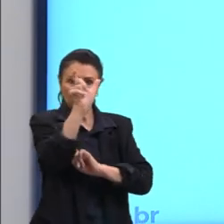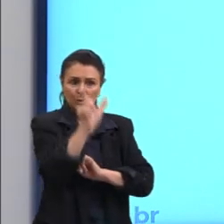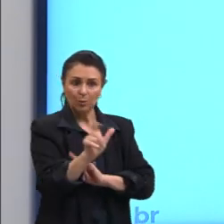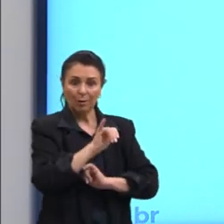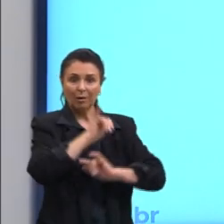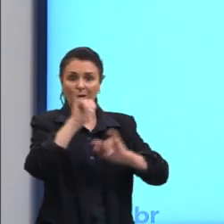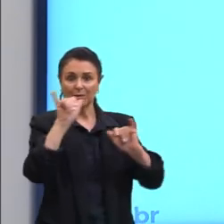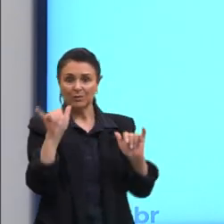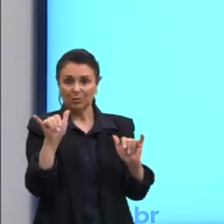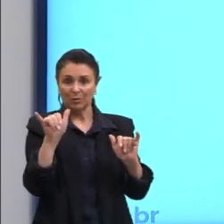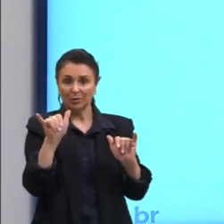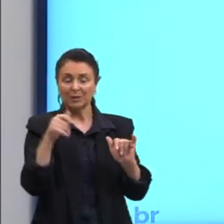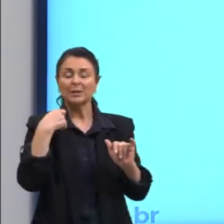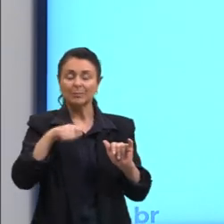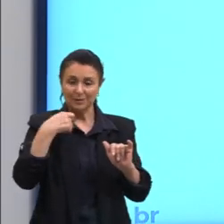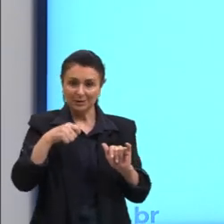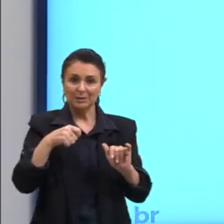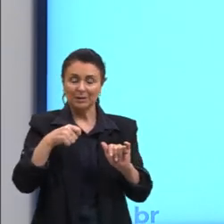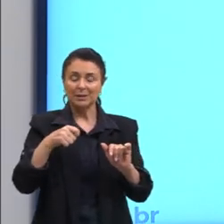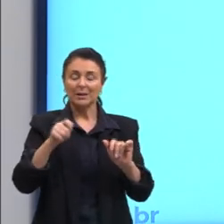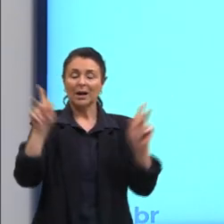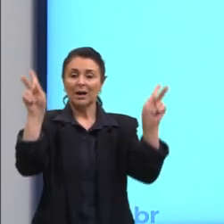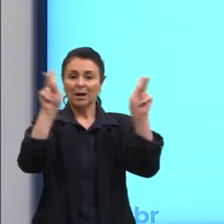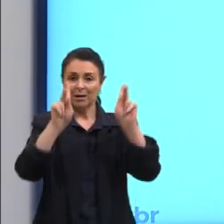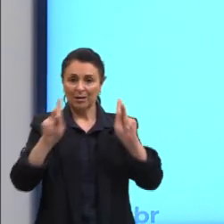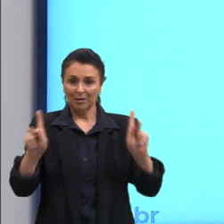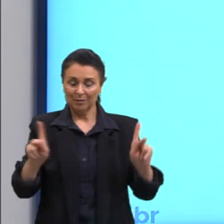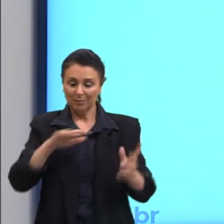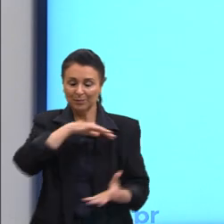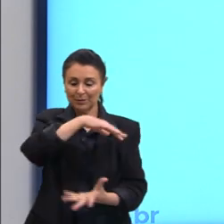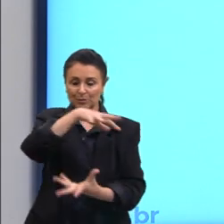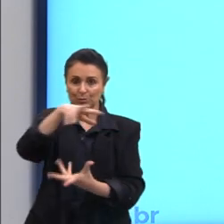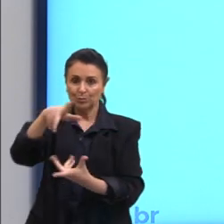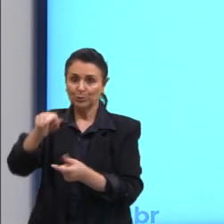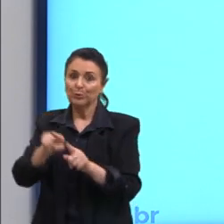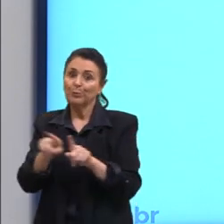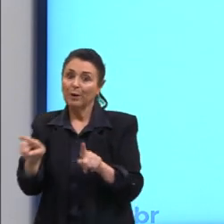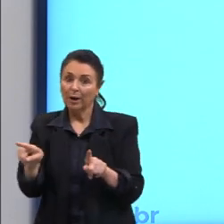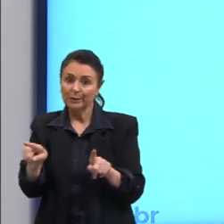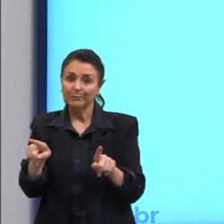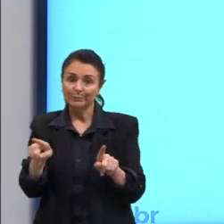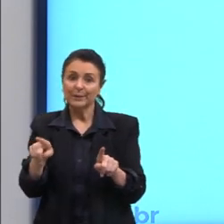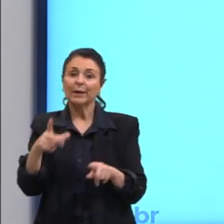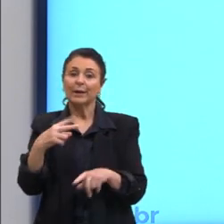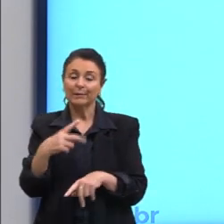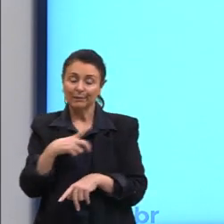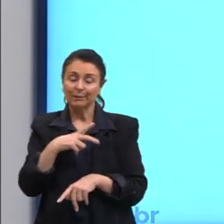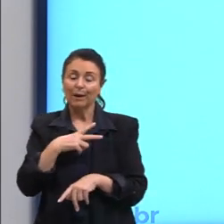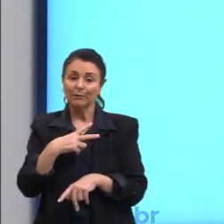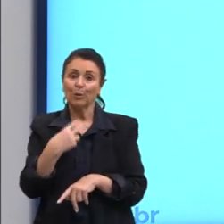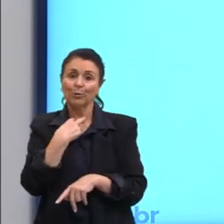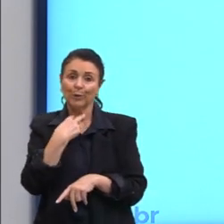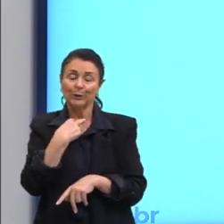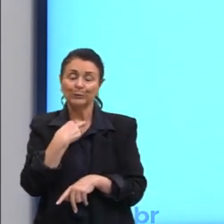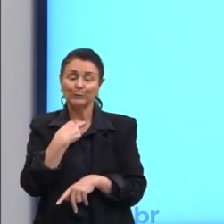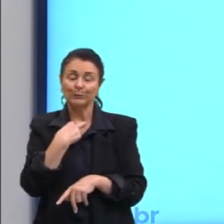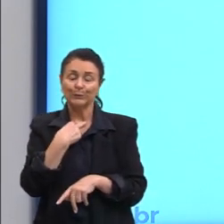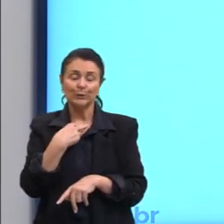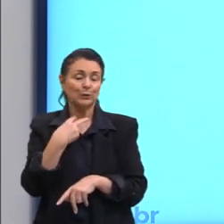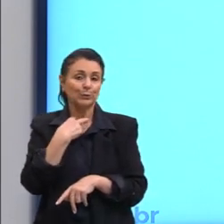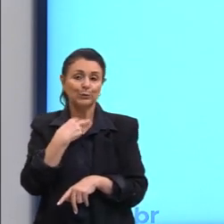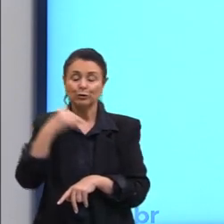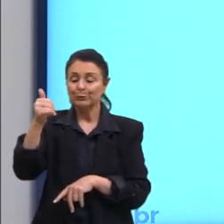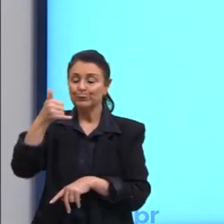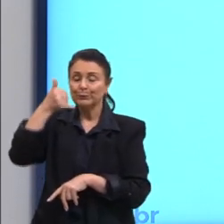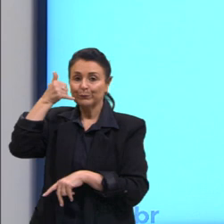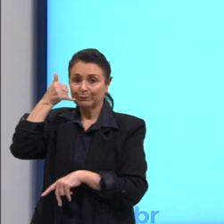a paz, só que não foi atendido, estava ocupado, crítica à sociedade, dizendo, a sociedade não